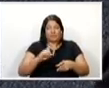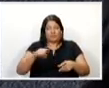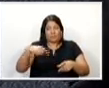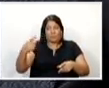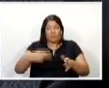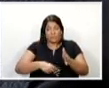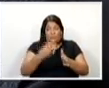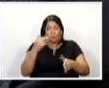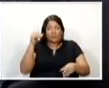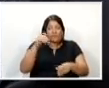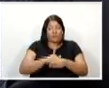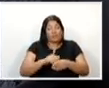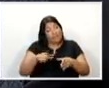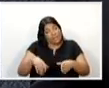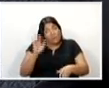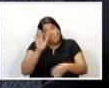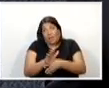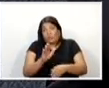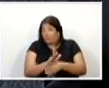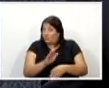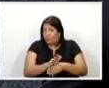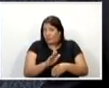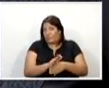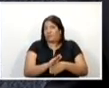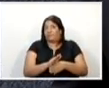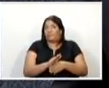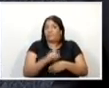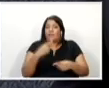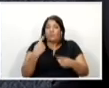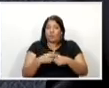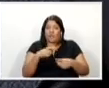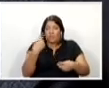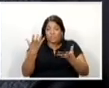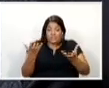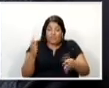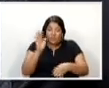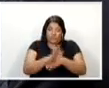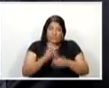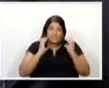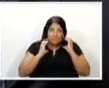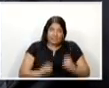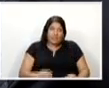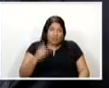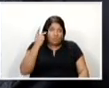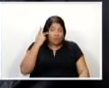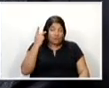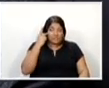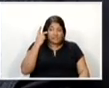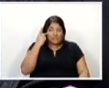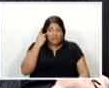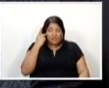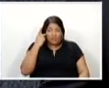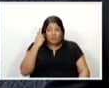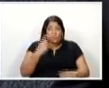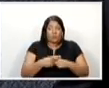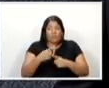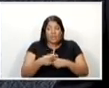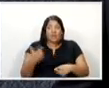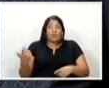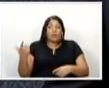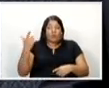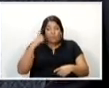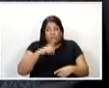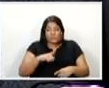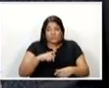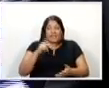segunda, é uma alternativa que nós queremos dar para o cidadão paulistano no sentido de que seja garantido